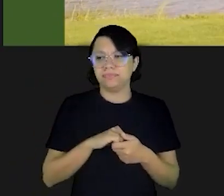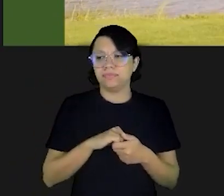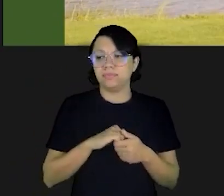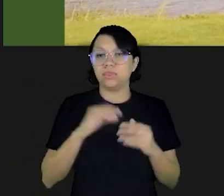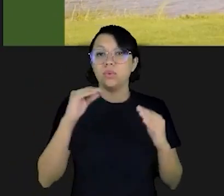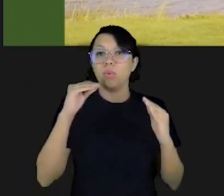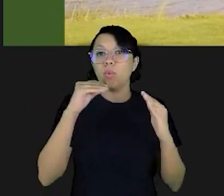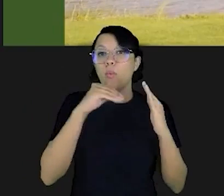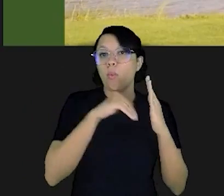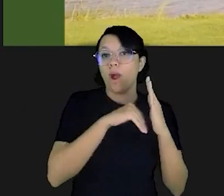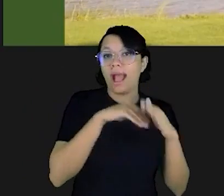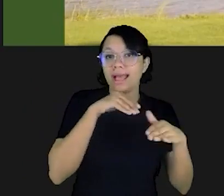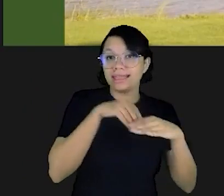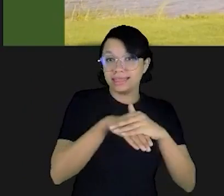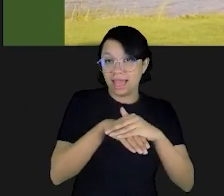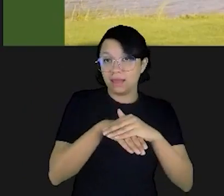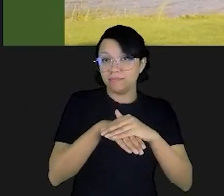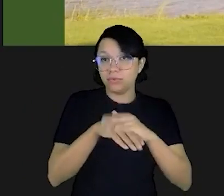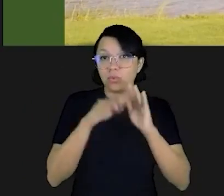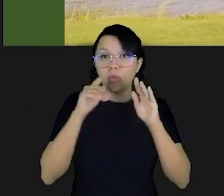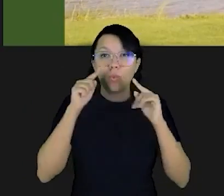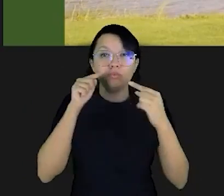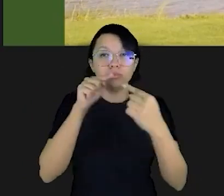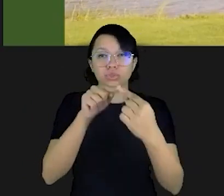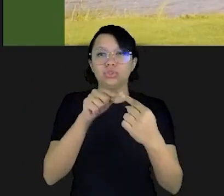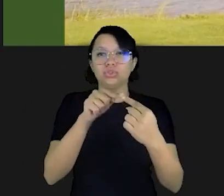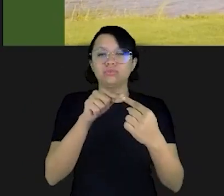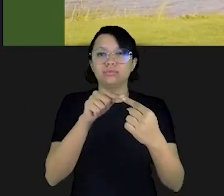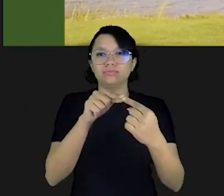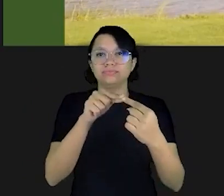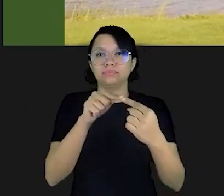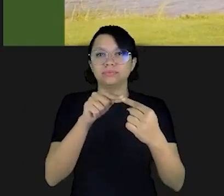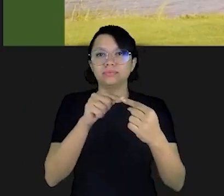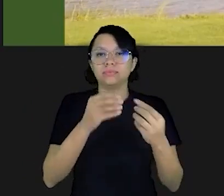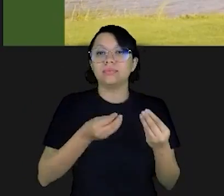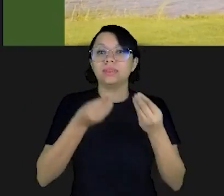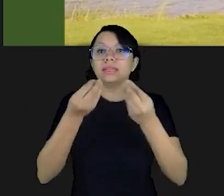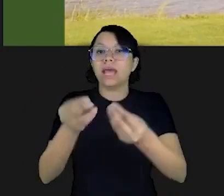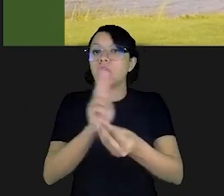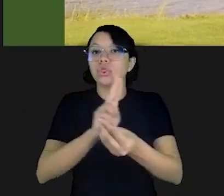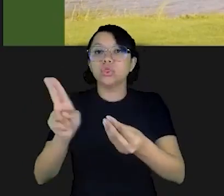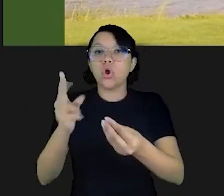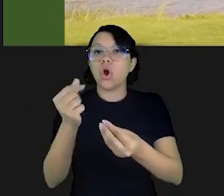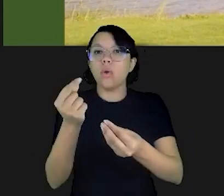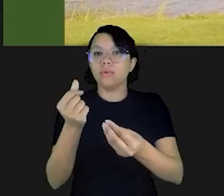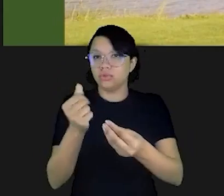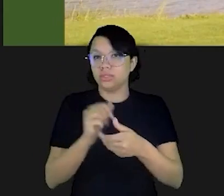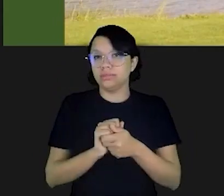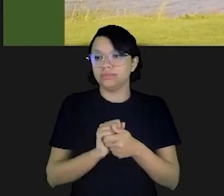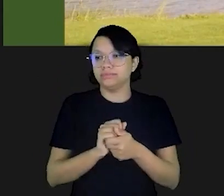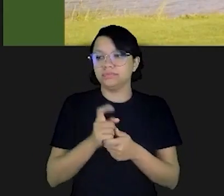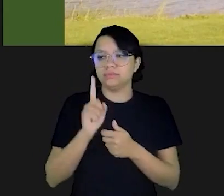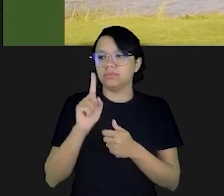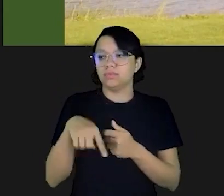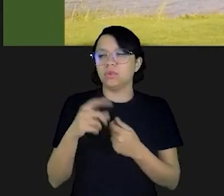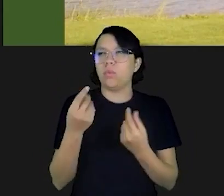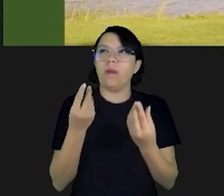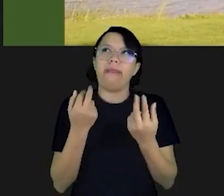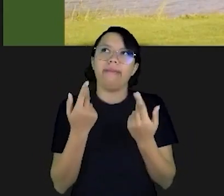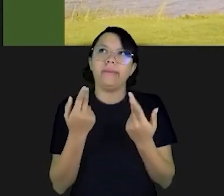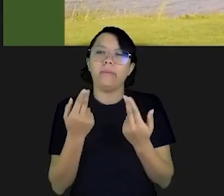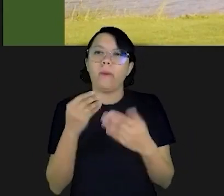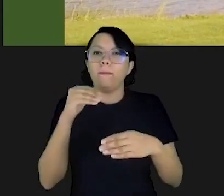Significa poupar com um propósito, poupar com um objetivo, dar nome ao dinheiro. Não é apenas